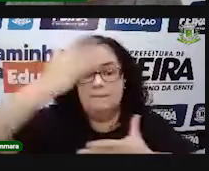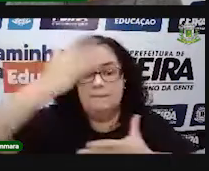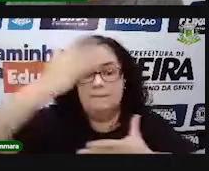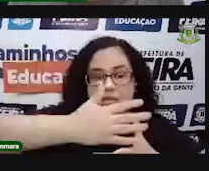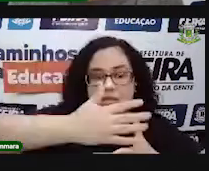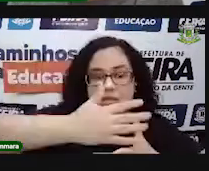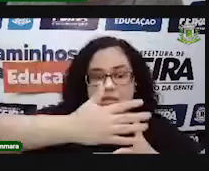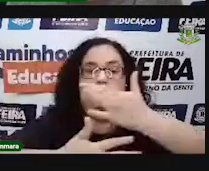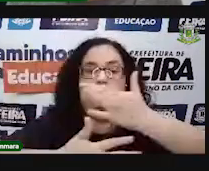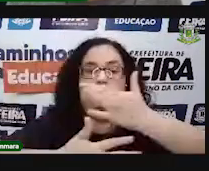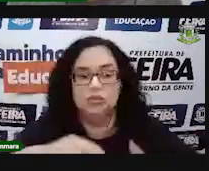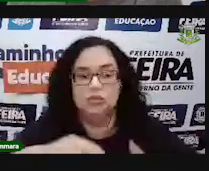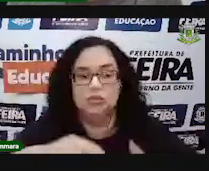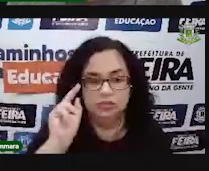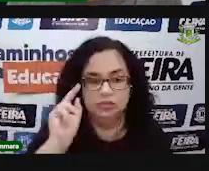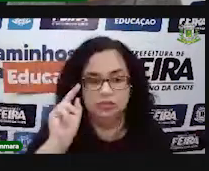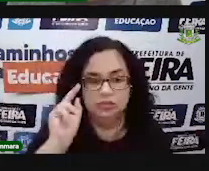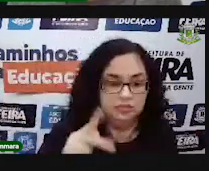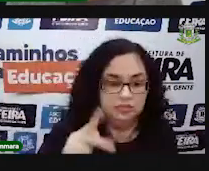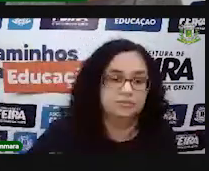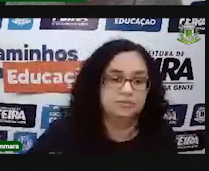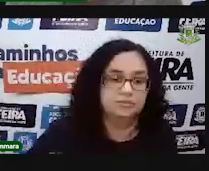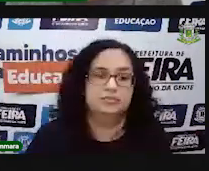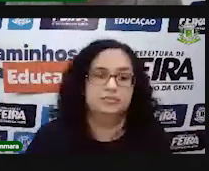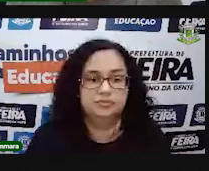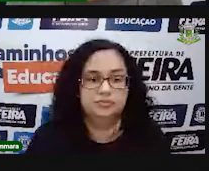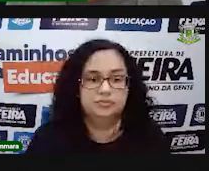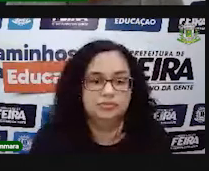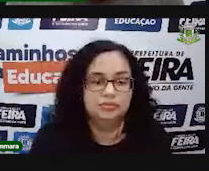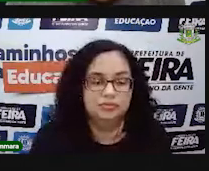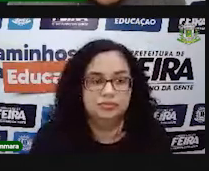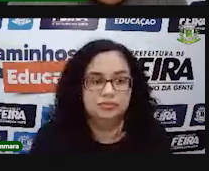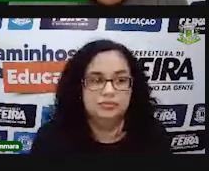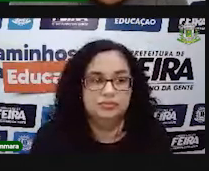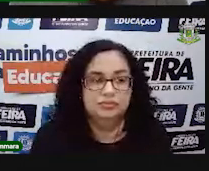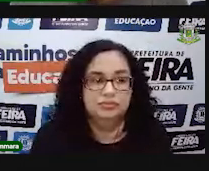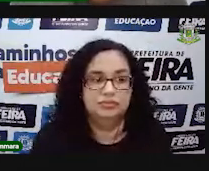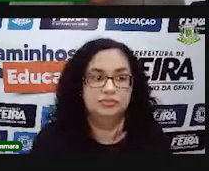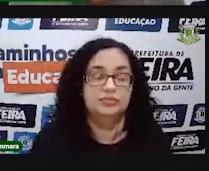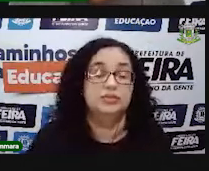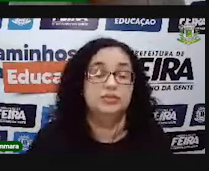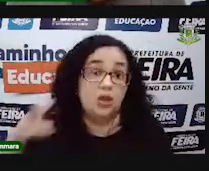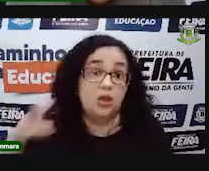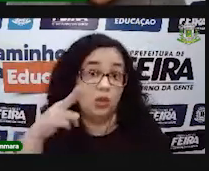do Egito com aquelas famosas construções, tá bom?